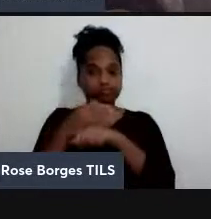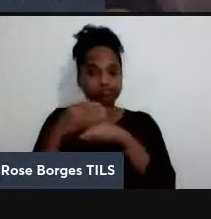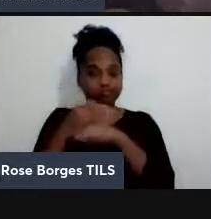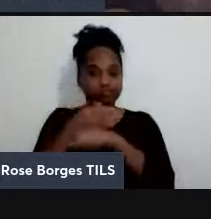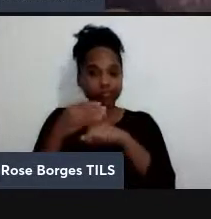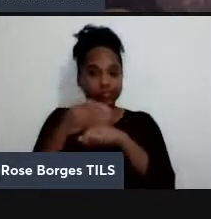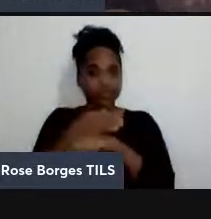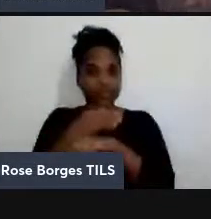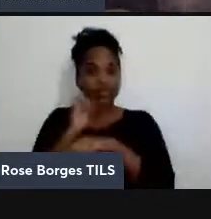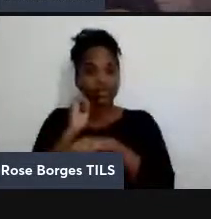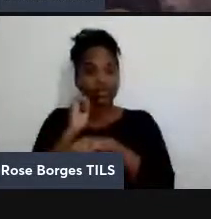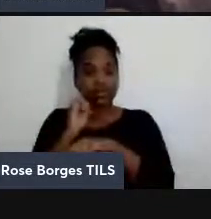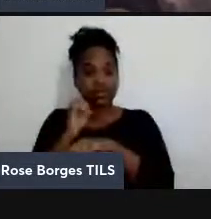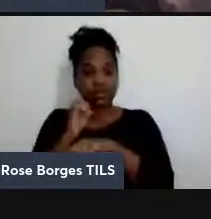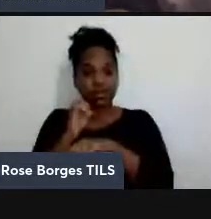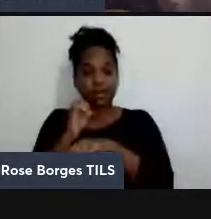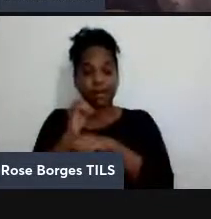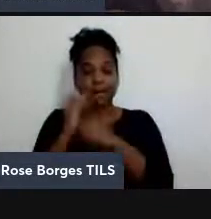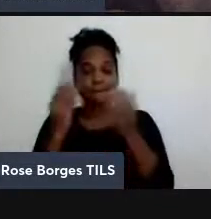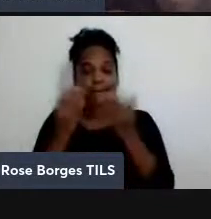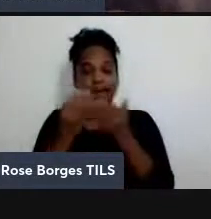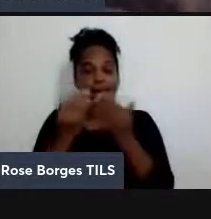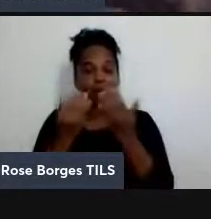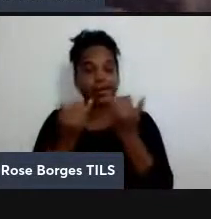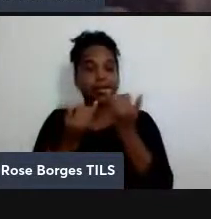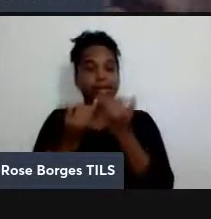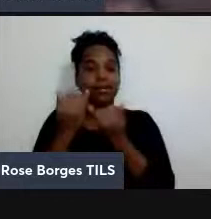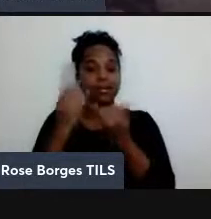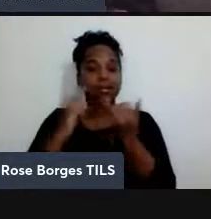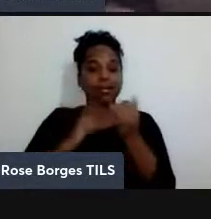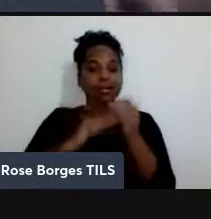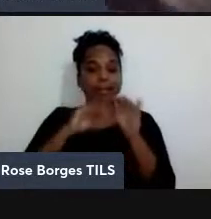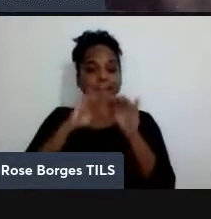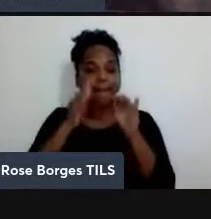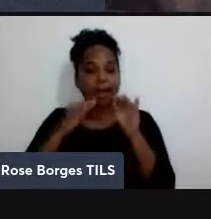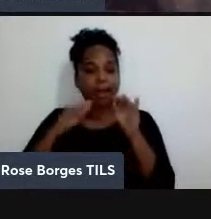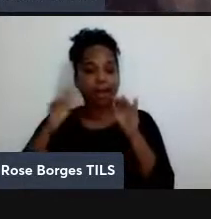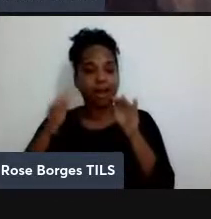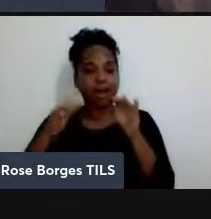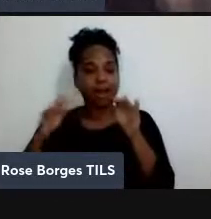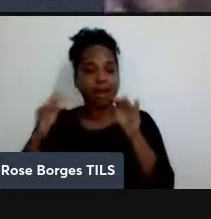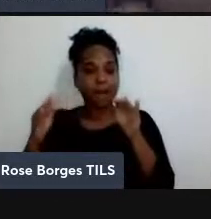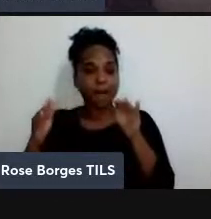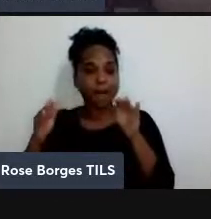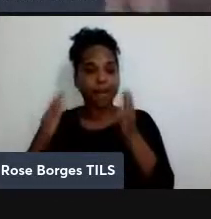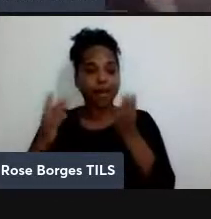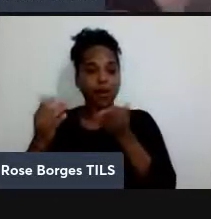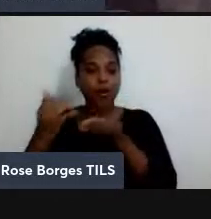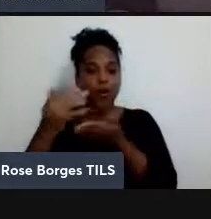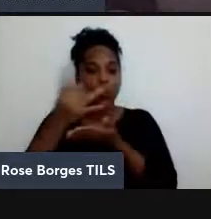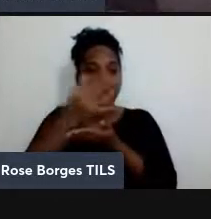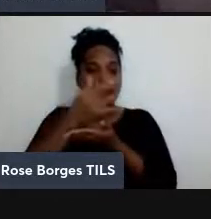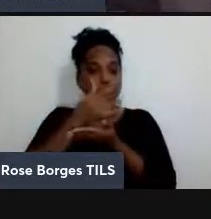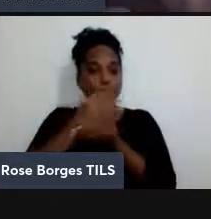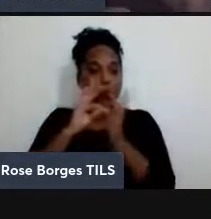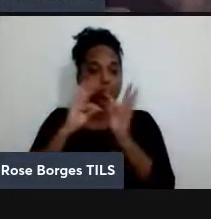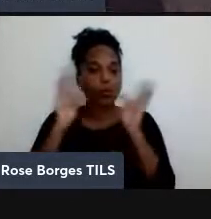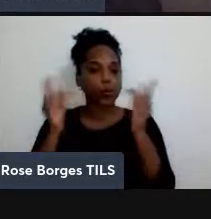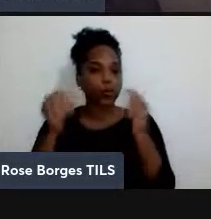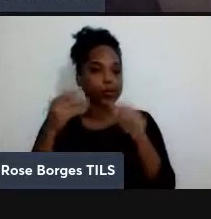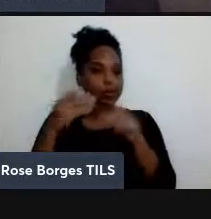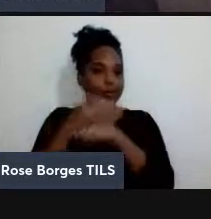a função de onda ela codificasse informação ela estivesse computando todas as entradas simultaneamente